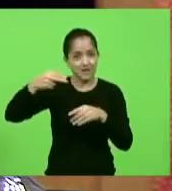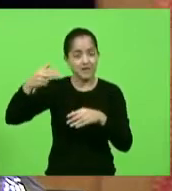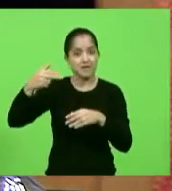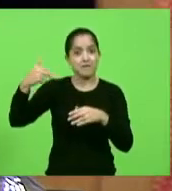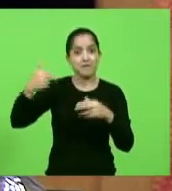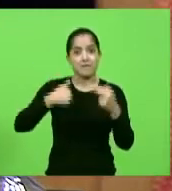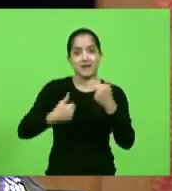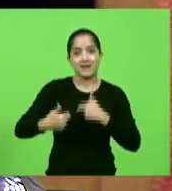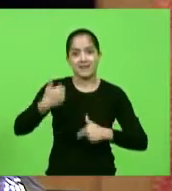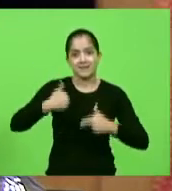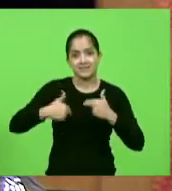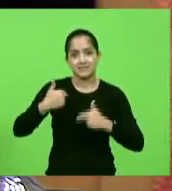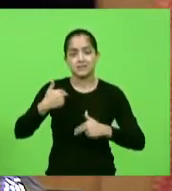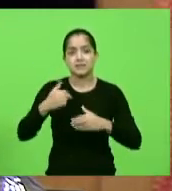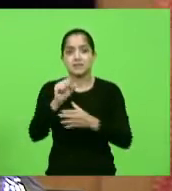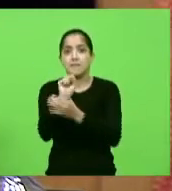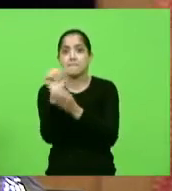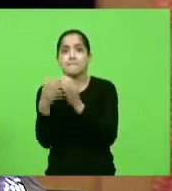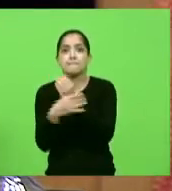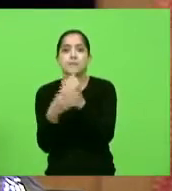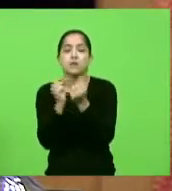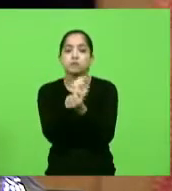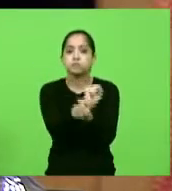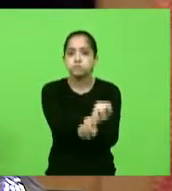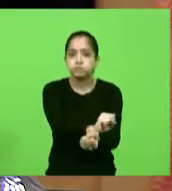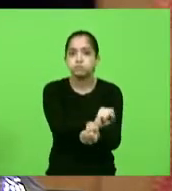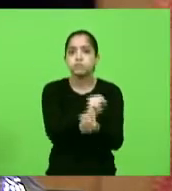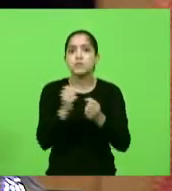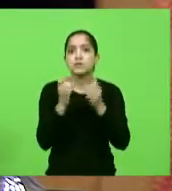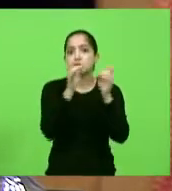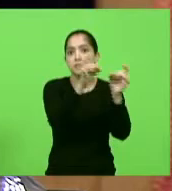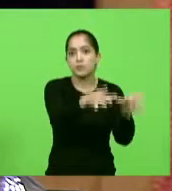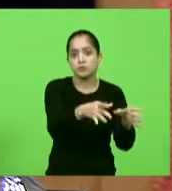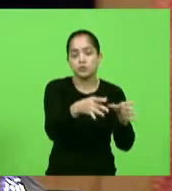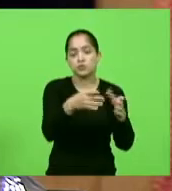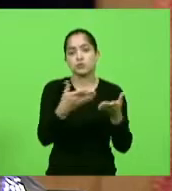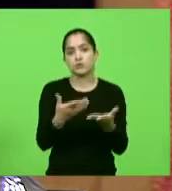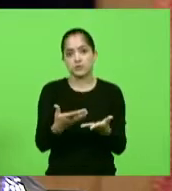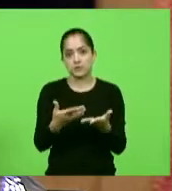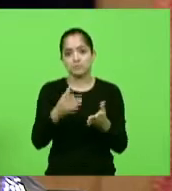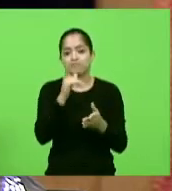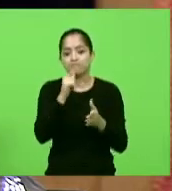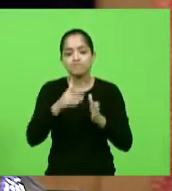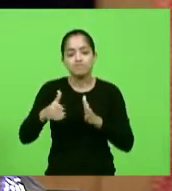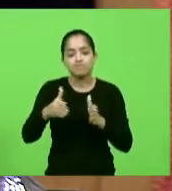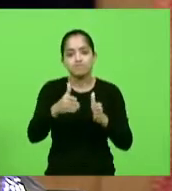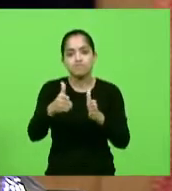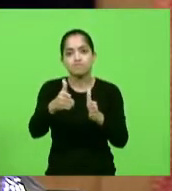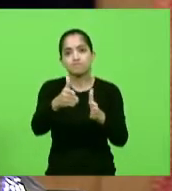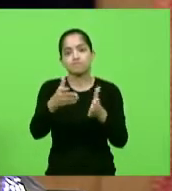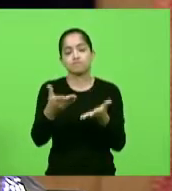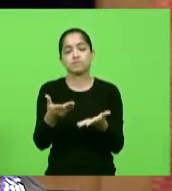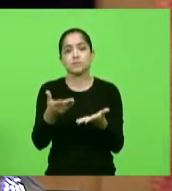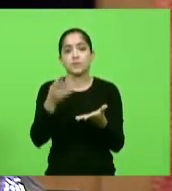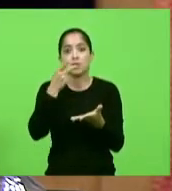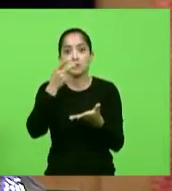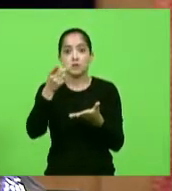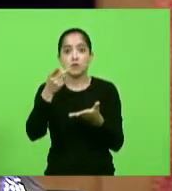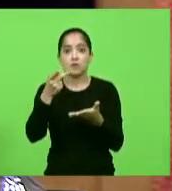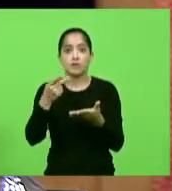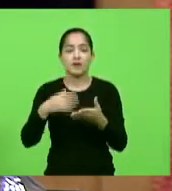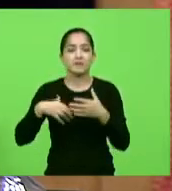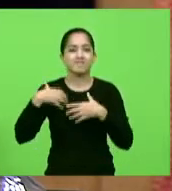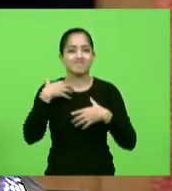deputado Alves, teve as mãos amarradas, jogadas no rio. Então, eu digo isso porque me